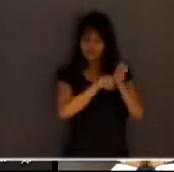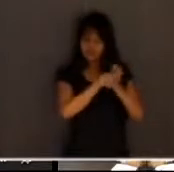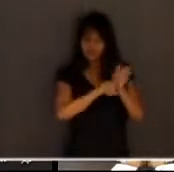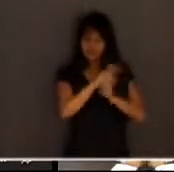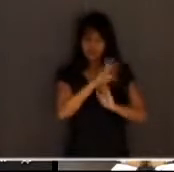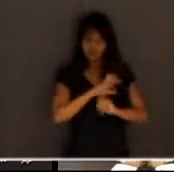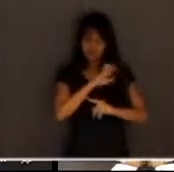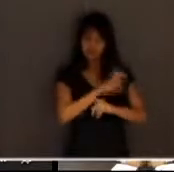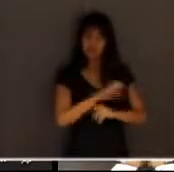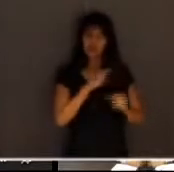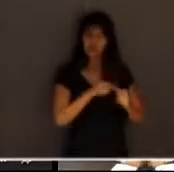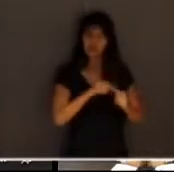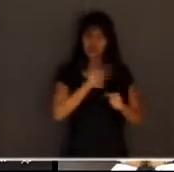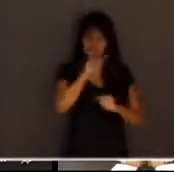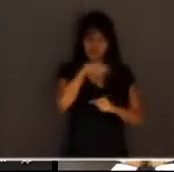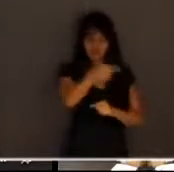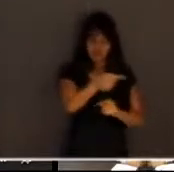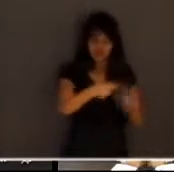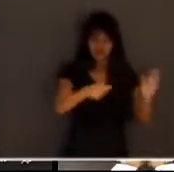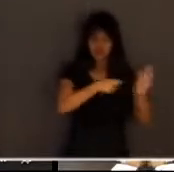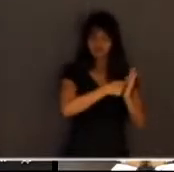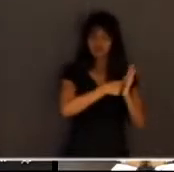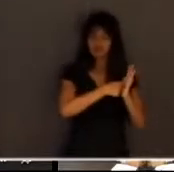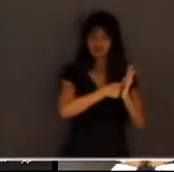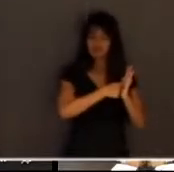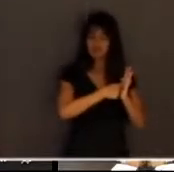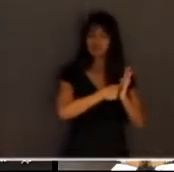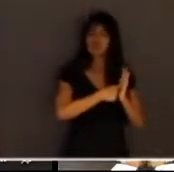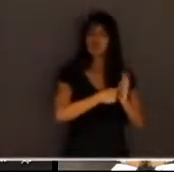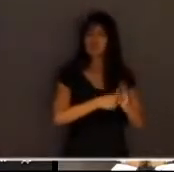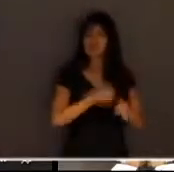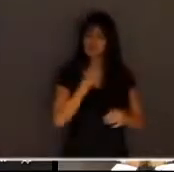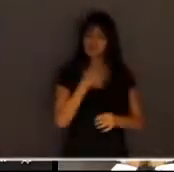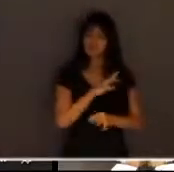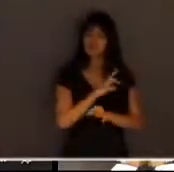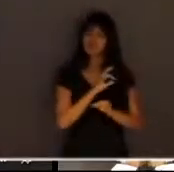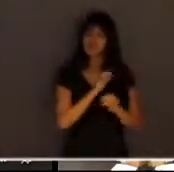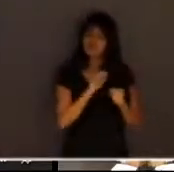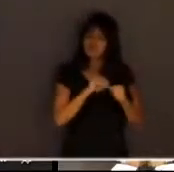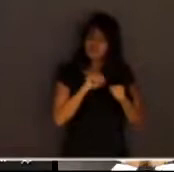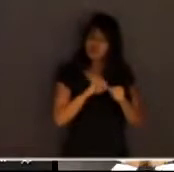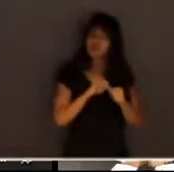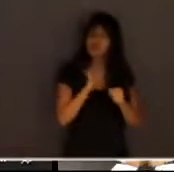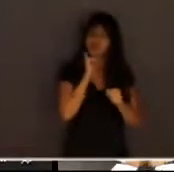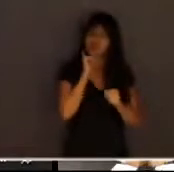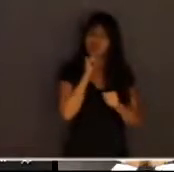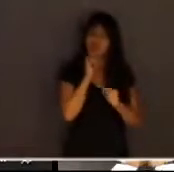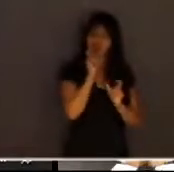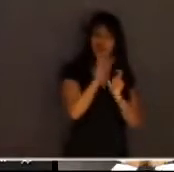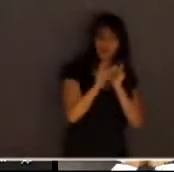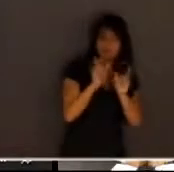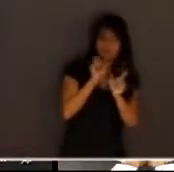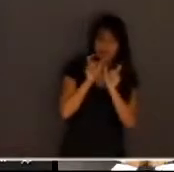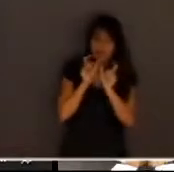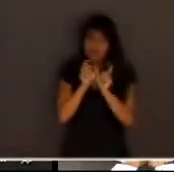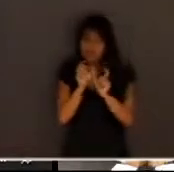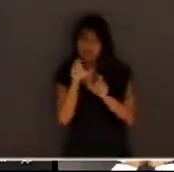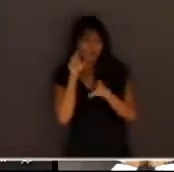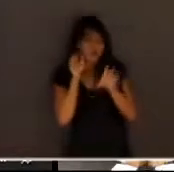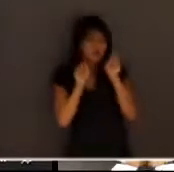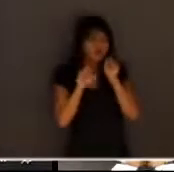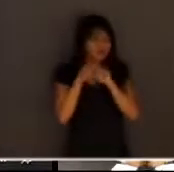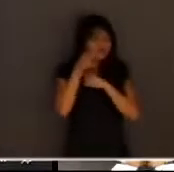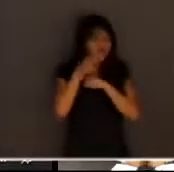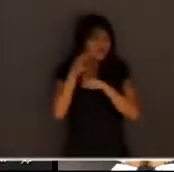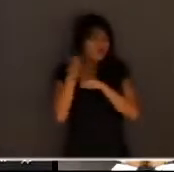criminal uma denúncia muito bem feita uma denúncia as palavras devem ser medidas numa balança de orives uma